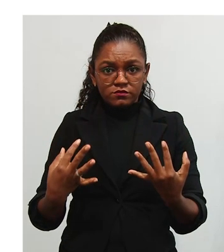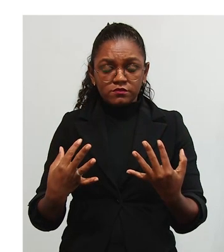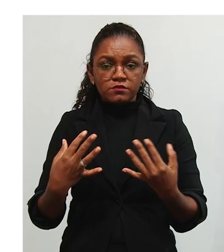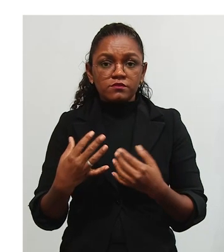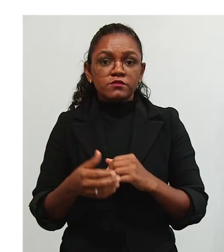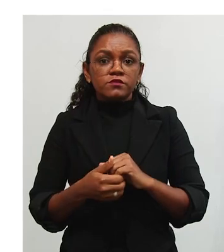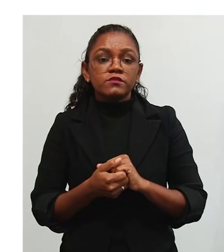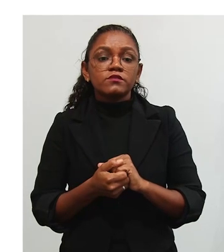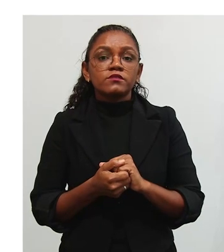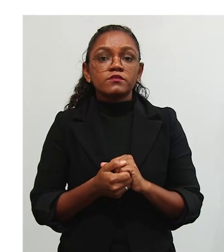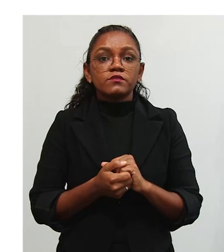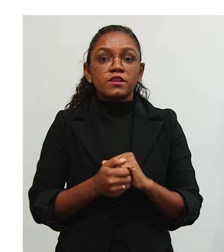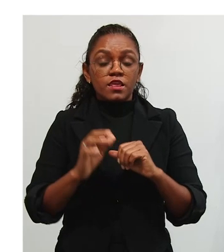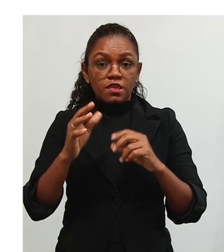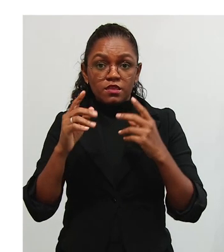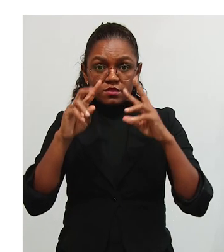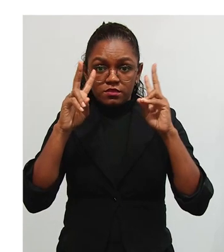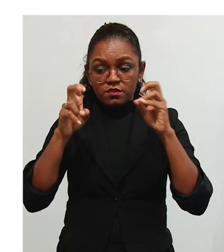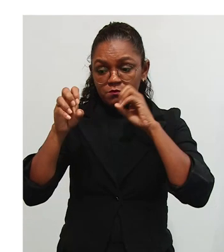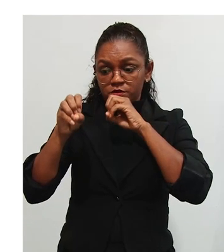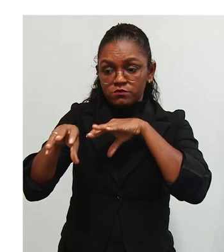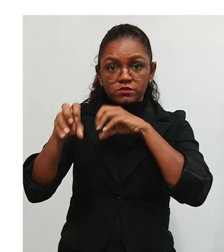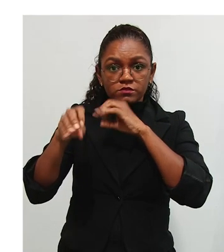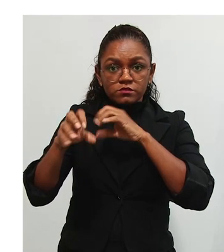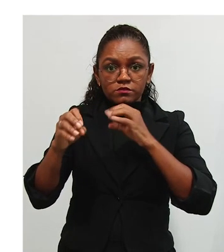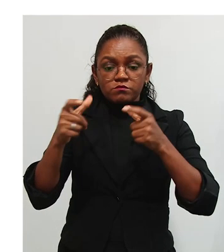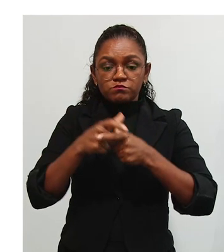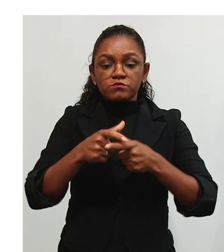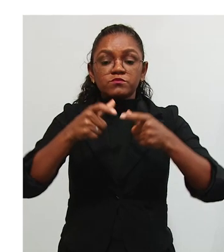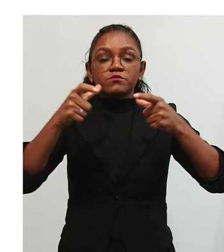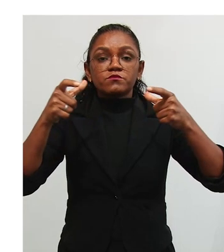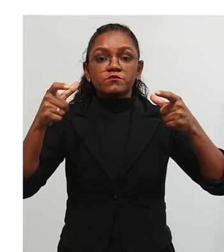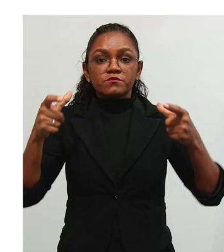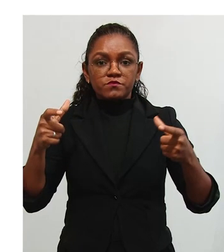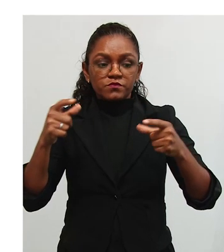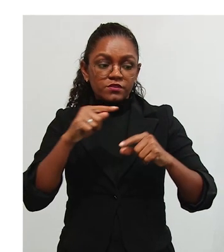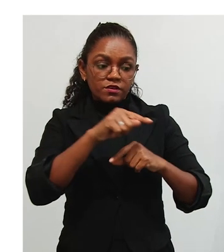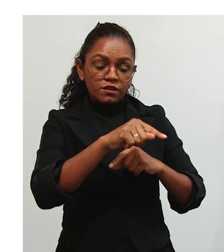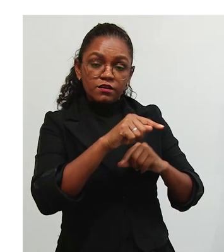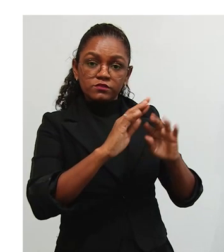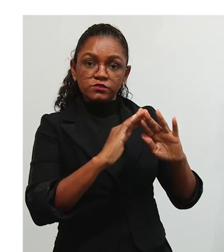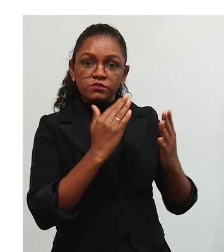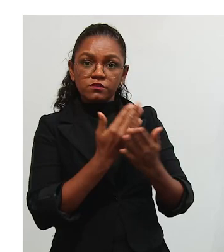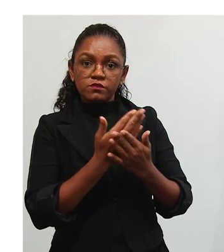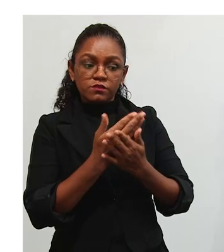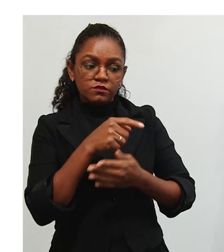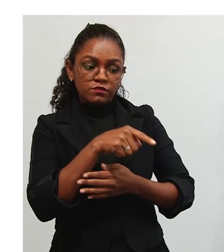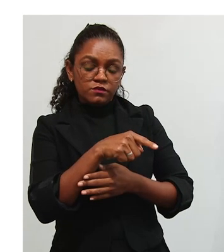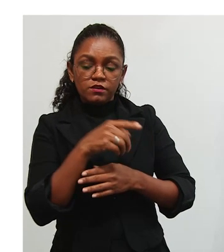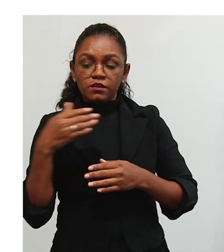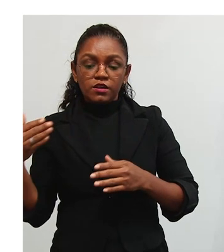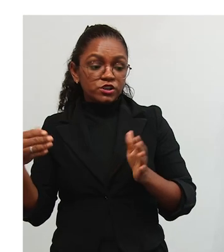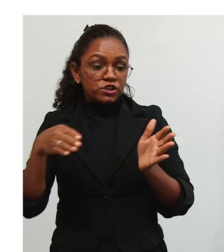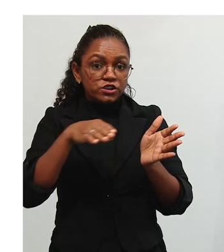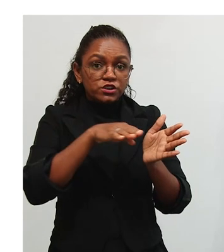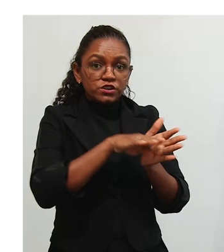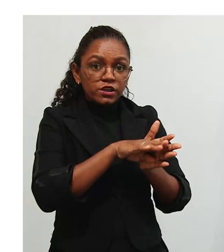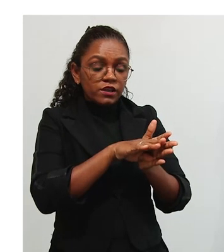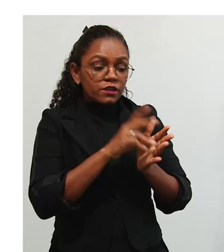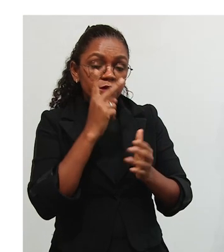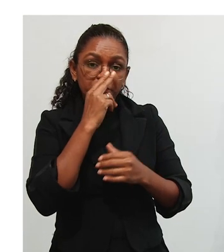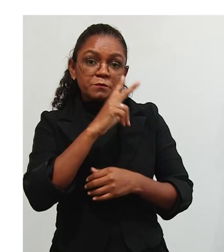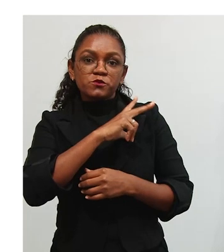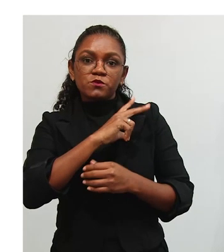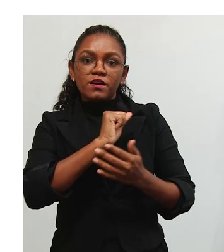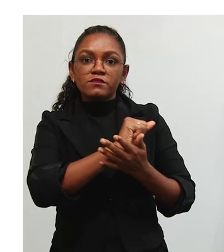dizer. Uma educação no sentido amplo, né? Na escola, a criança se depara com